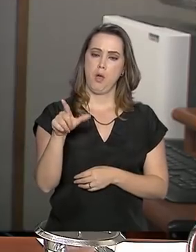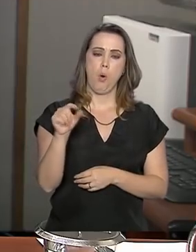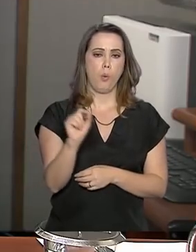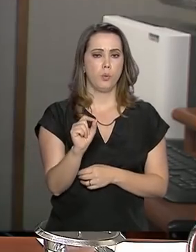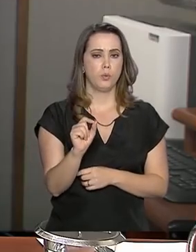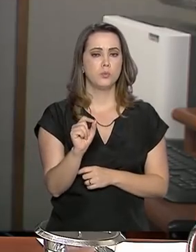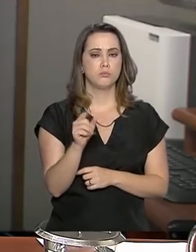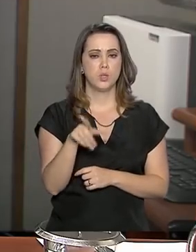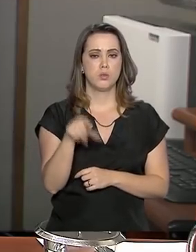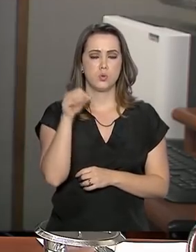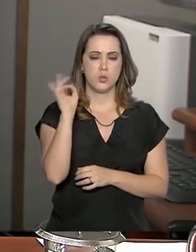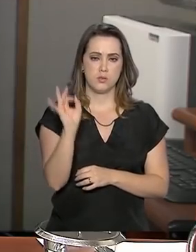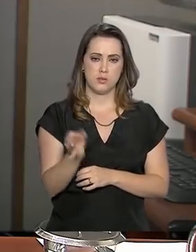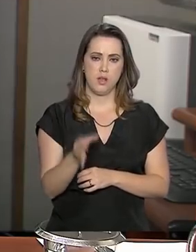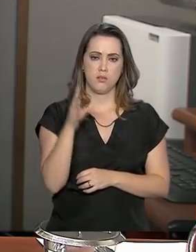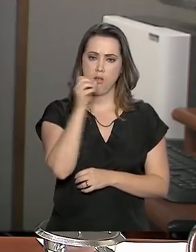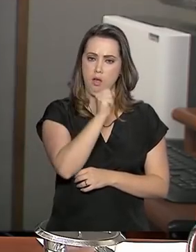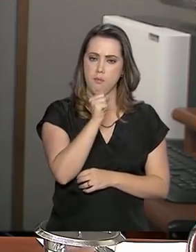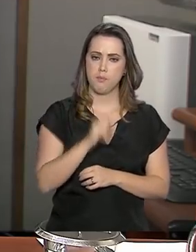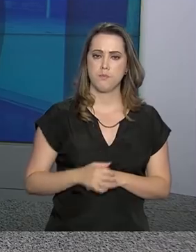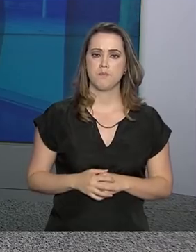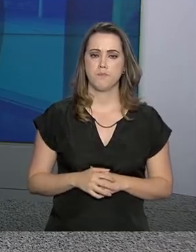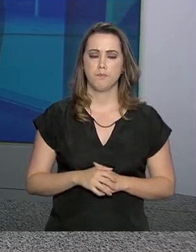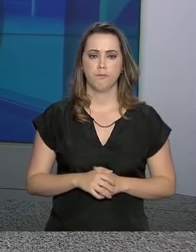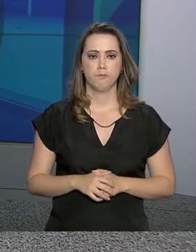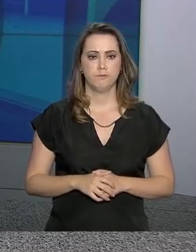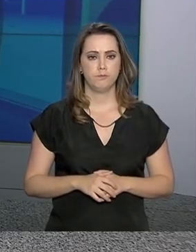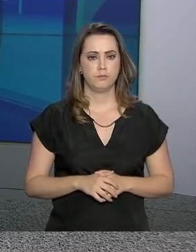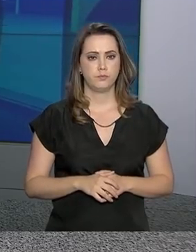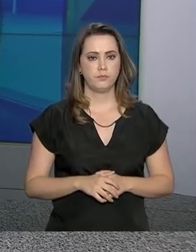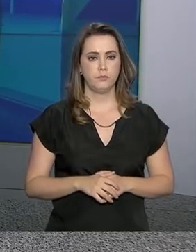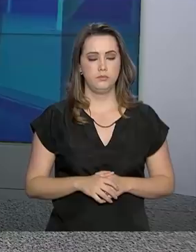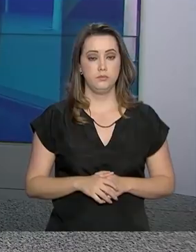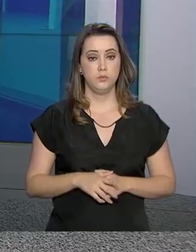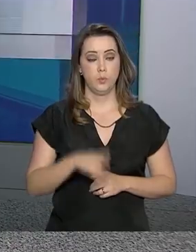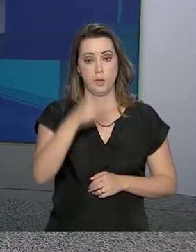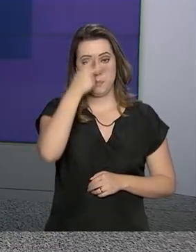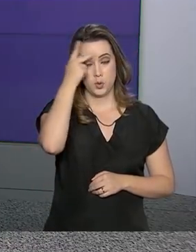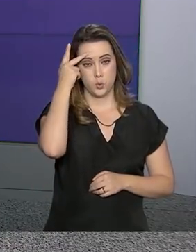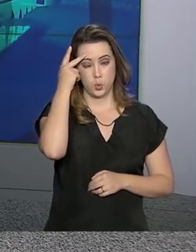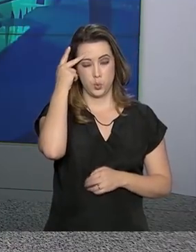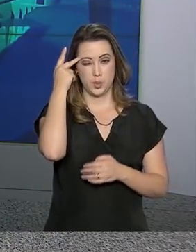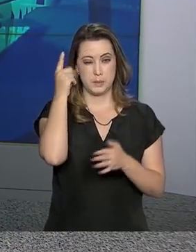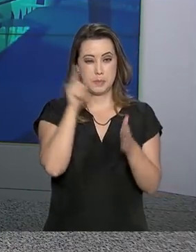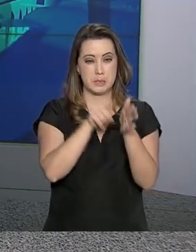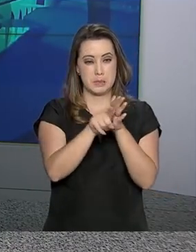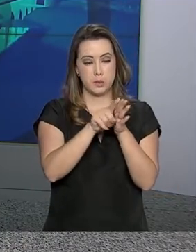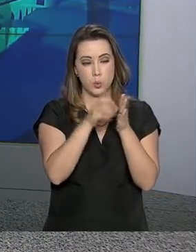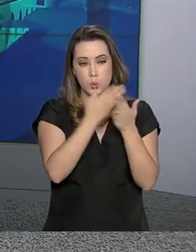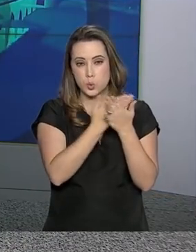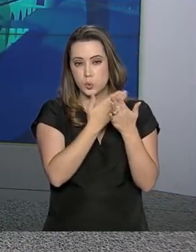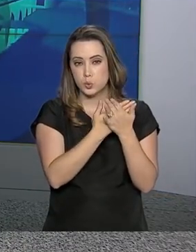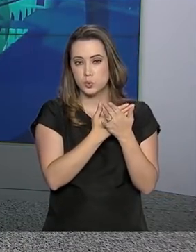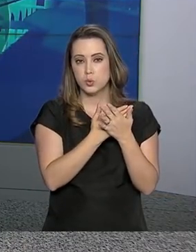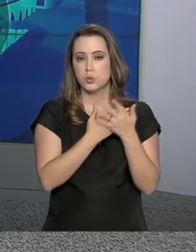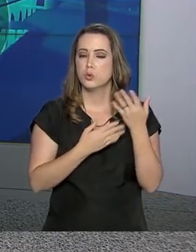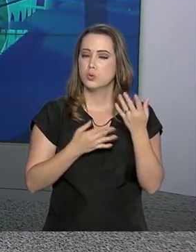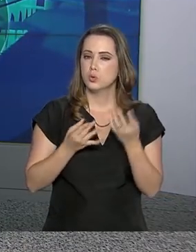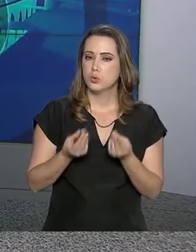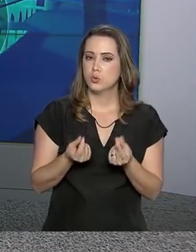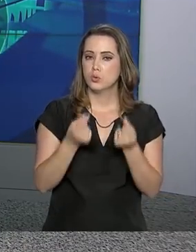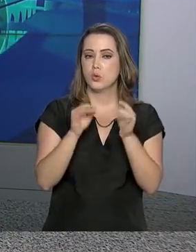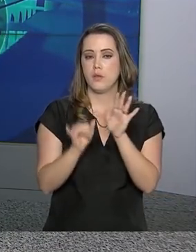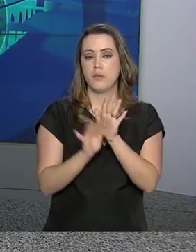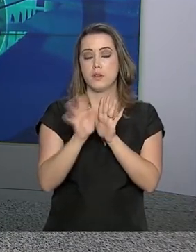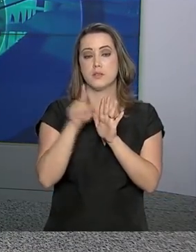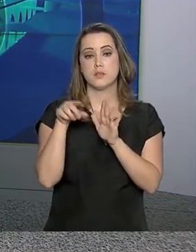tomada de forma mais rápida e eficiente. Analistas do mercado financeiro prevêem a inflação para este ano